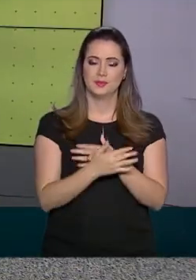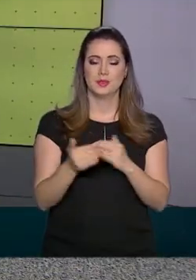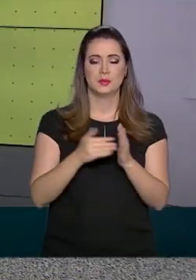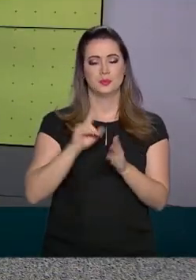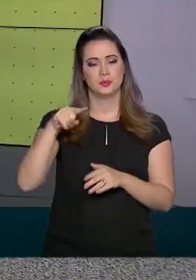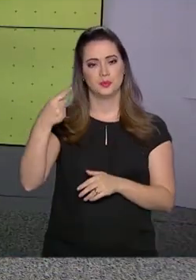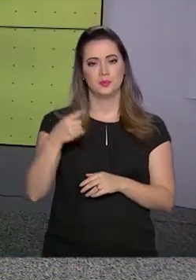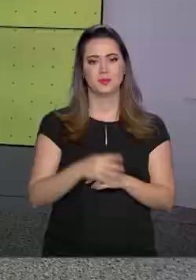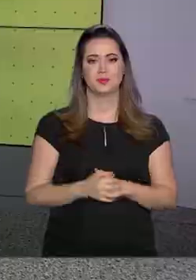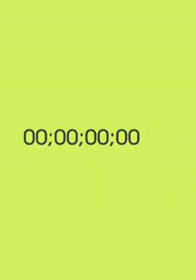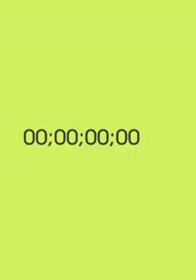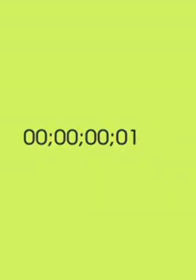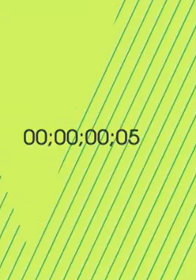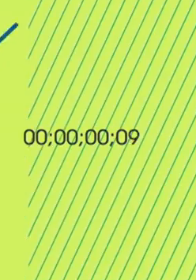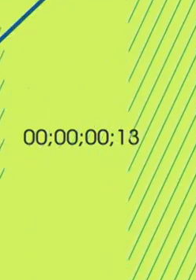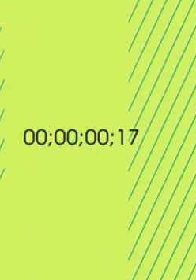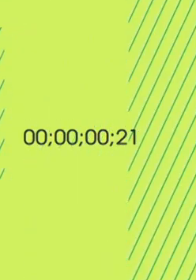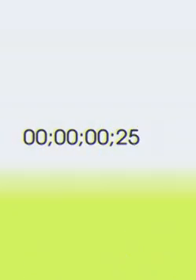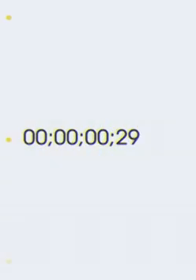Até a próxima.